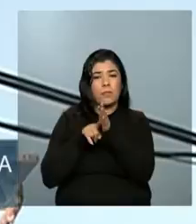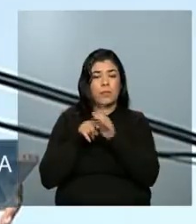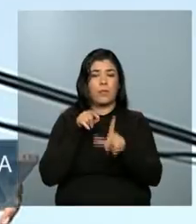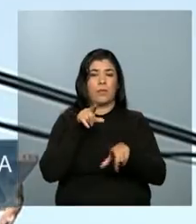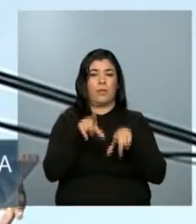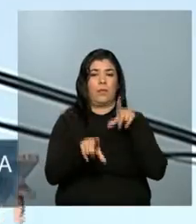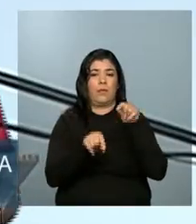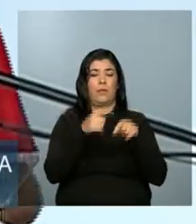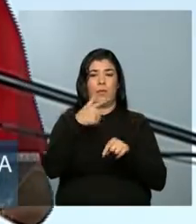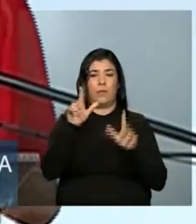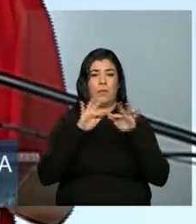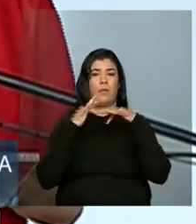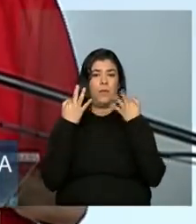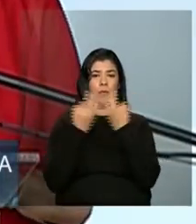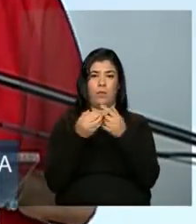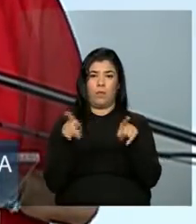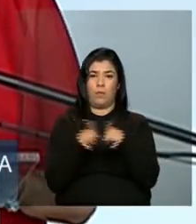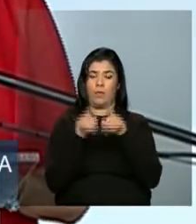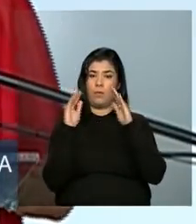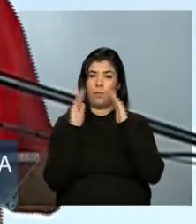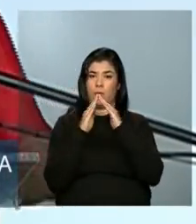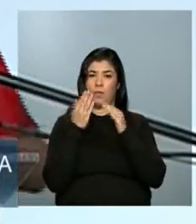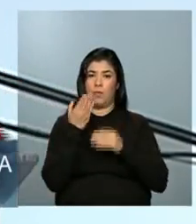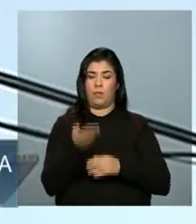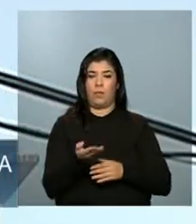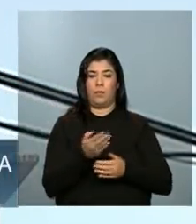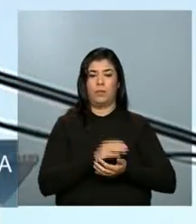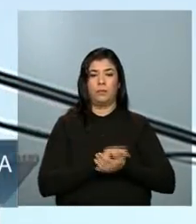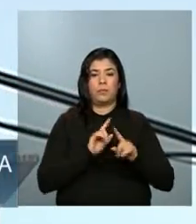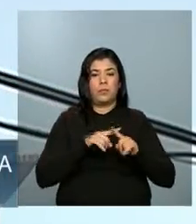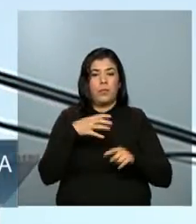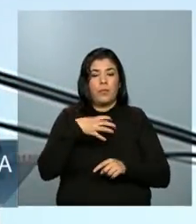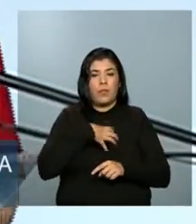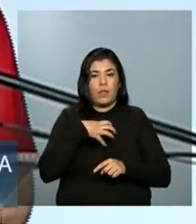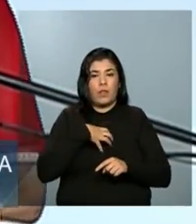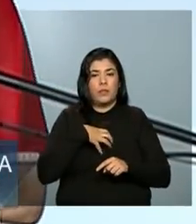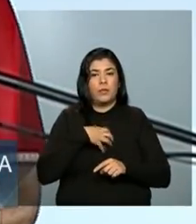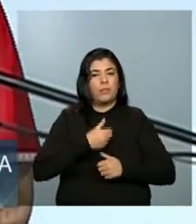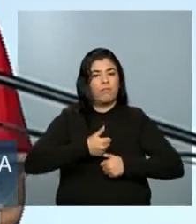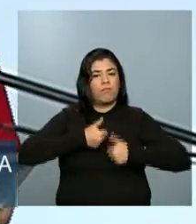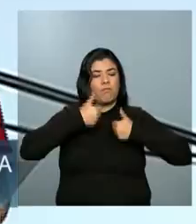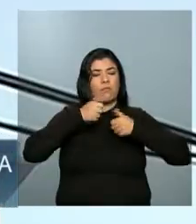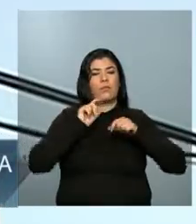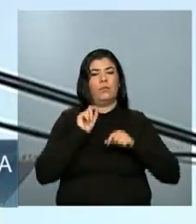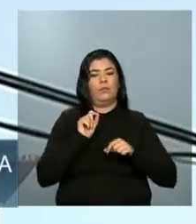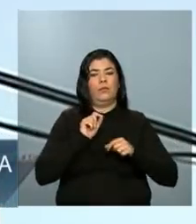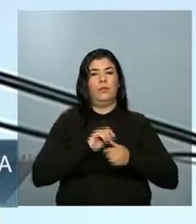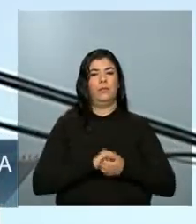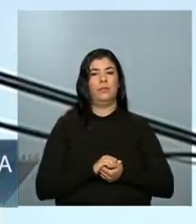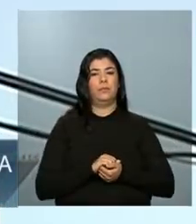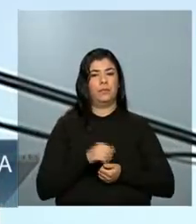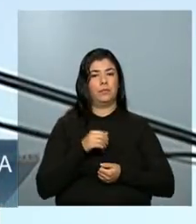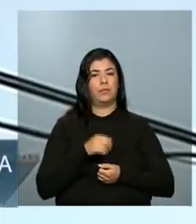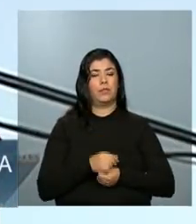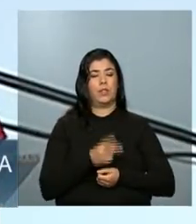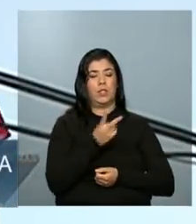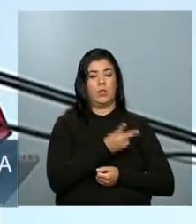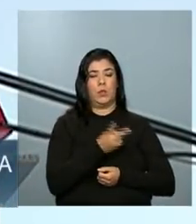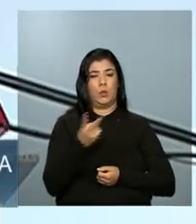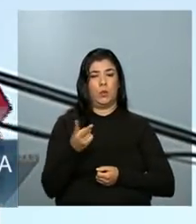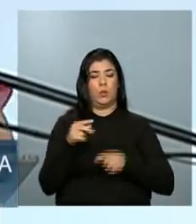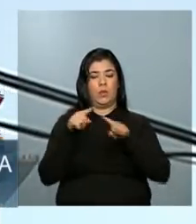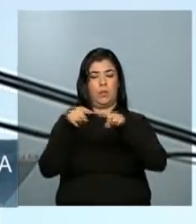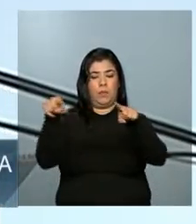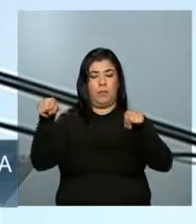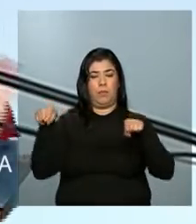casa própria. Agora, o que eu me orgulho muito, e eu vou começar, é que nesses dois residenciais,